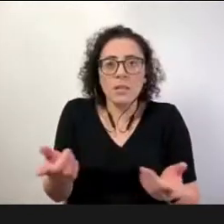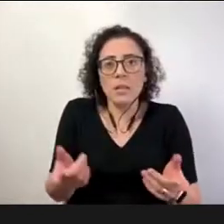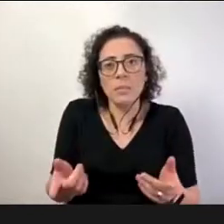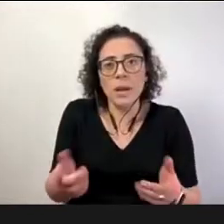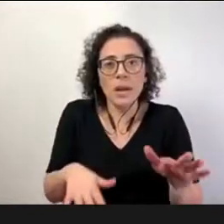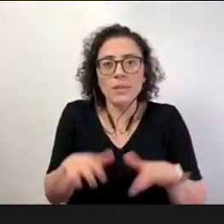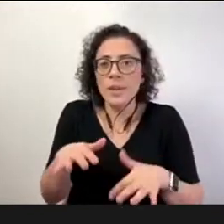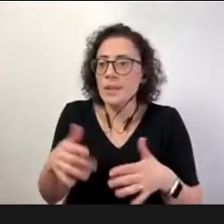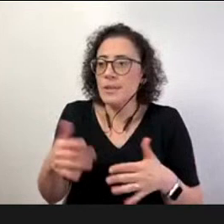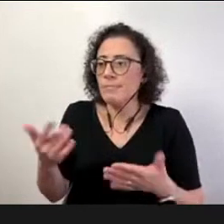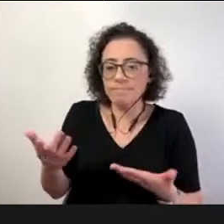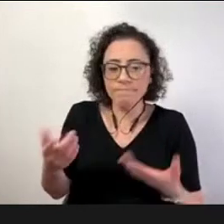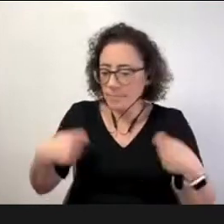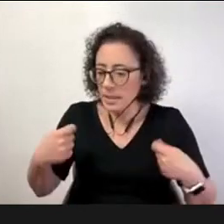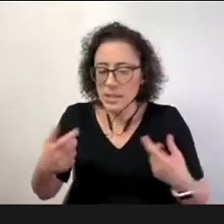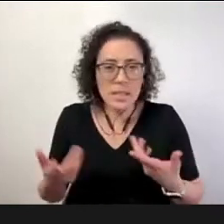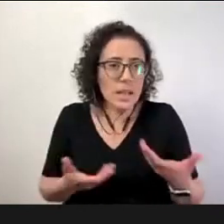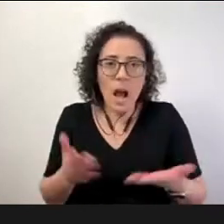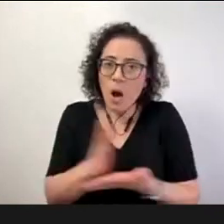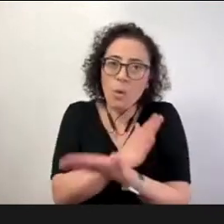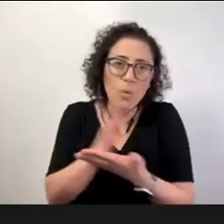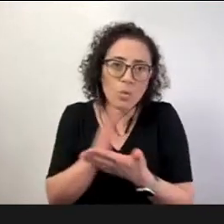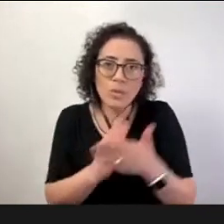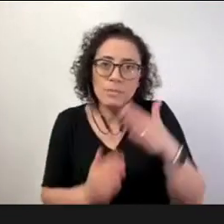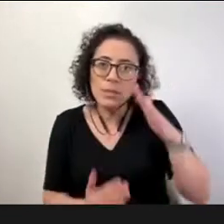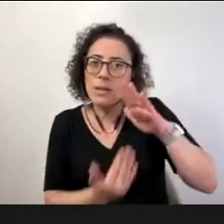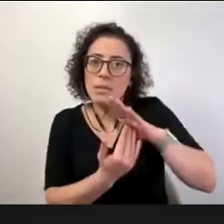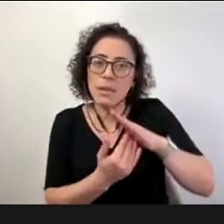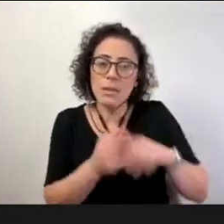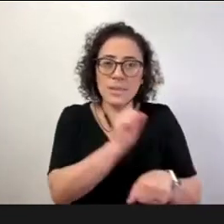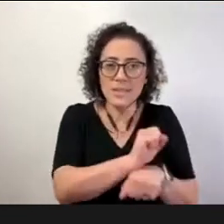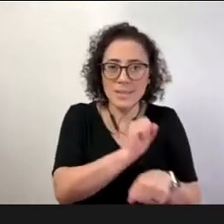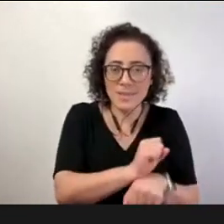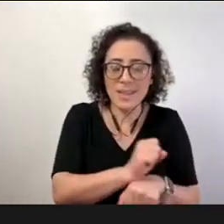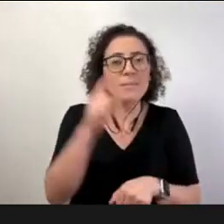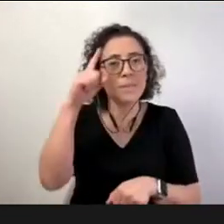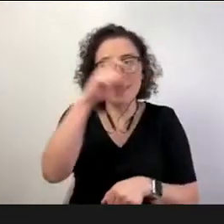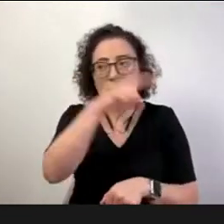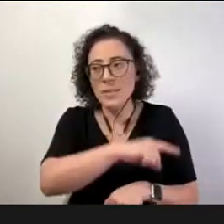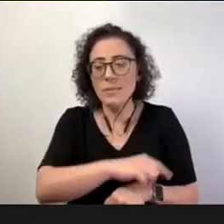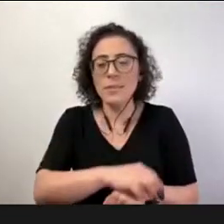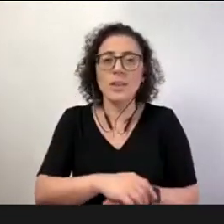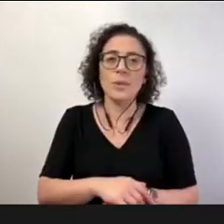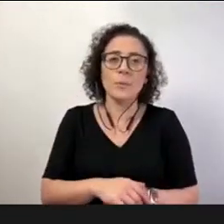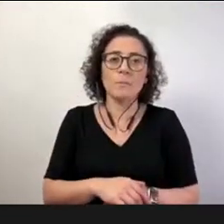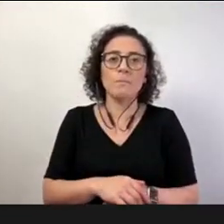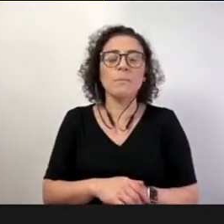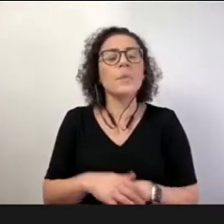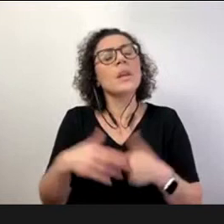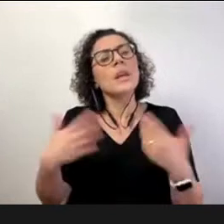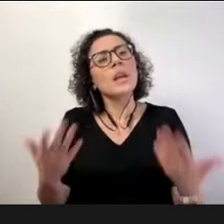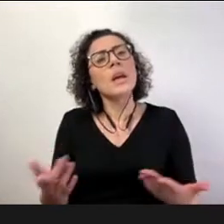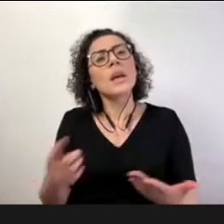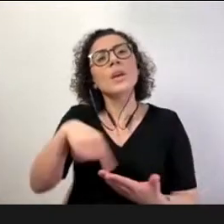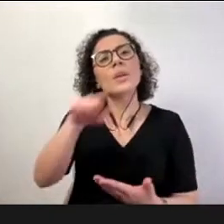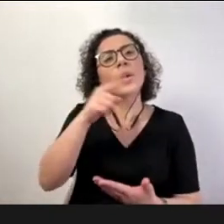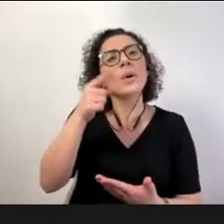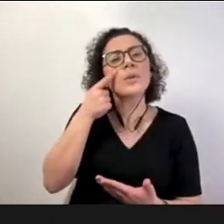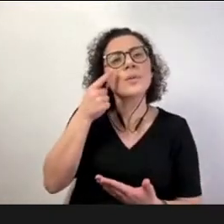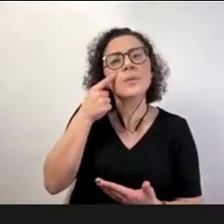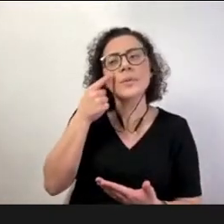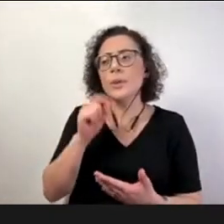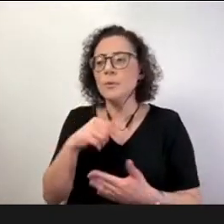acompanhado mais de perto e tudo mais então também tínhamos esse desafio e o que a gente foi construindo ao longo desse tempo